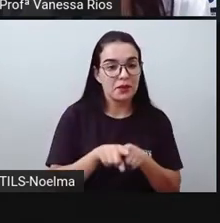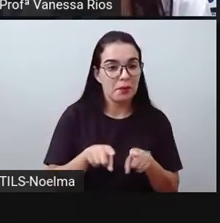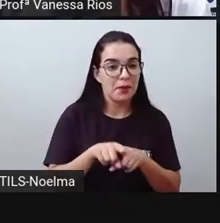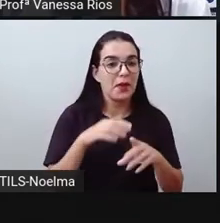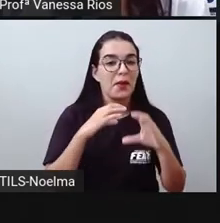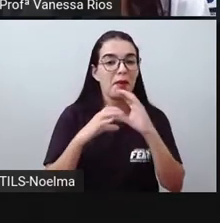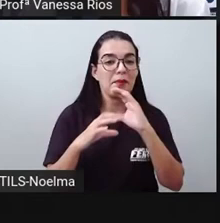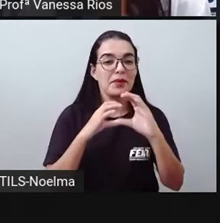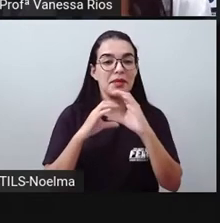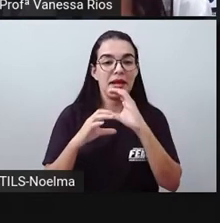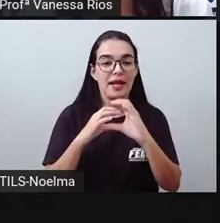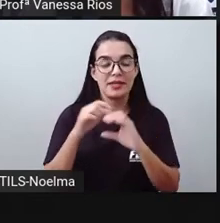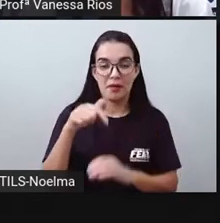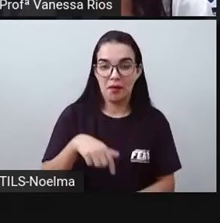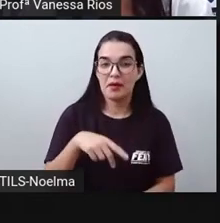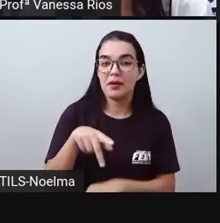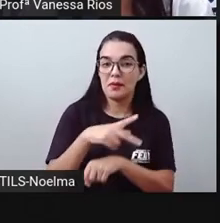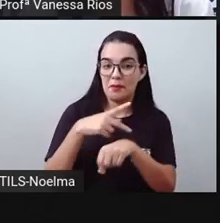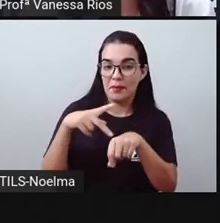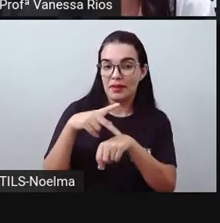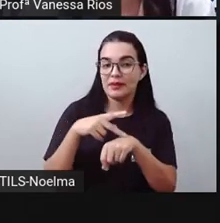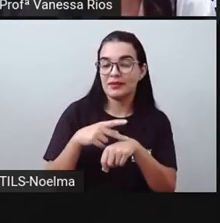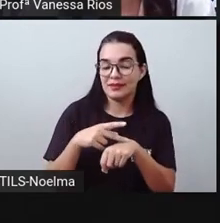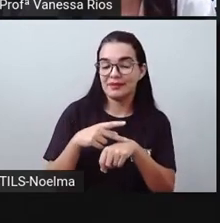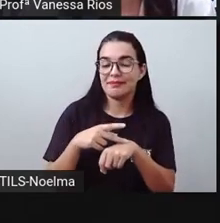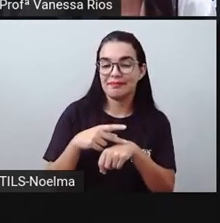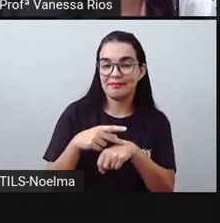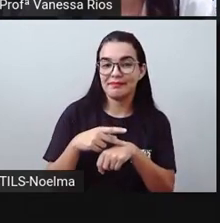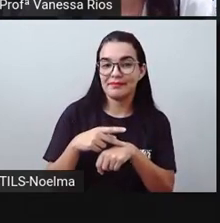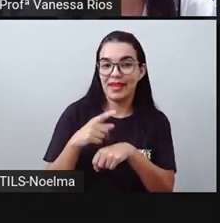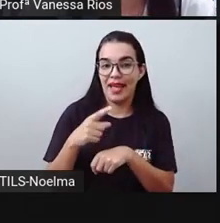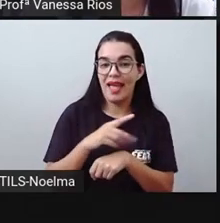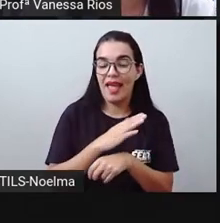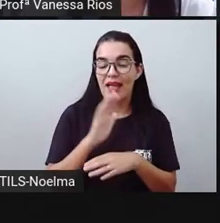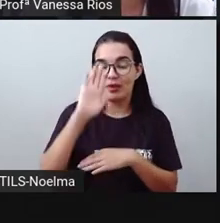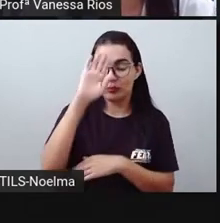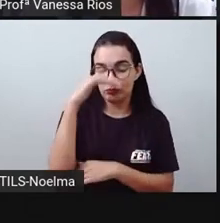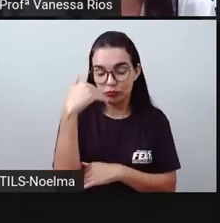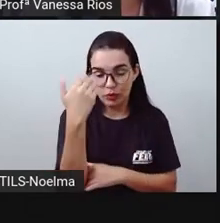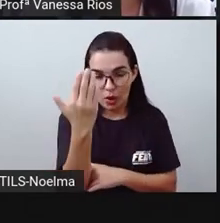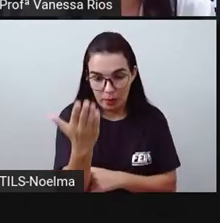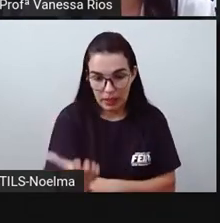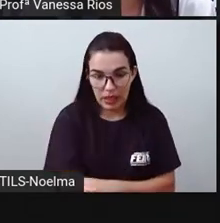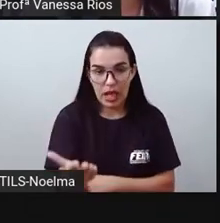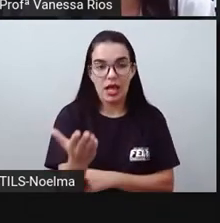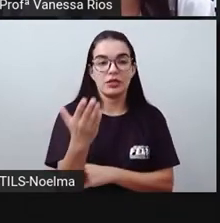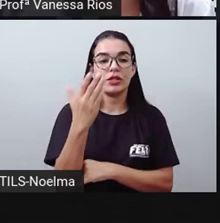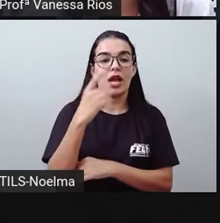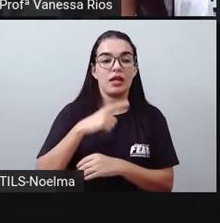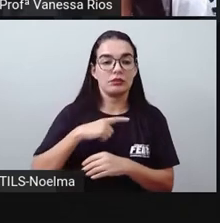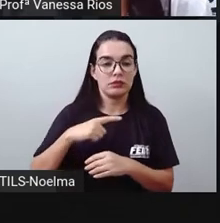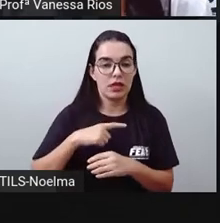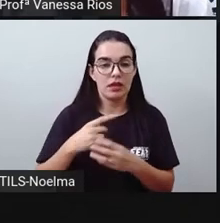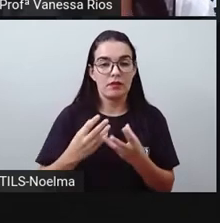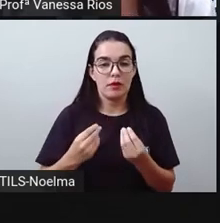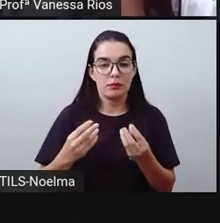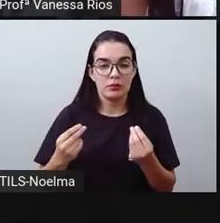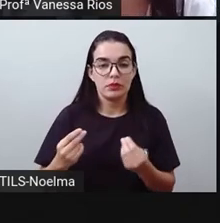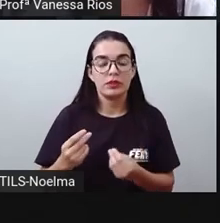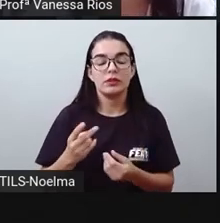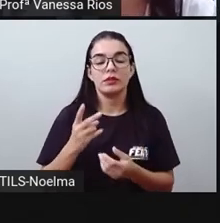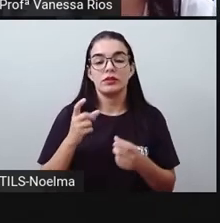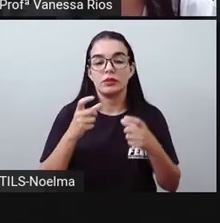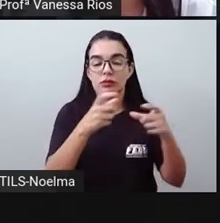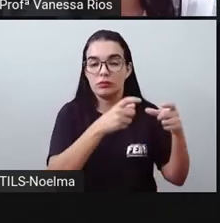em nosso país. Então, ele acabou sendo homenageado em muitas situações e é um nome que precisa ser lembrado